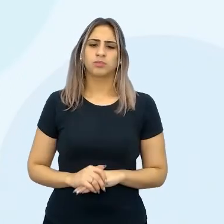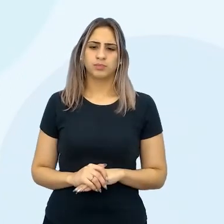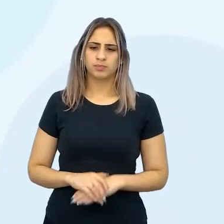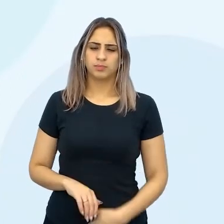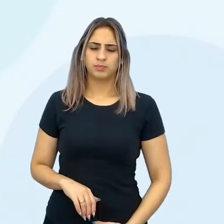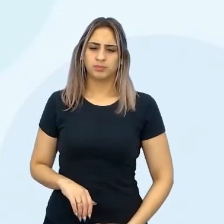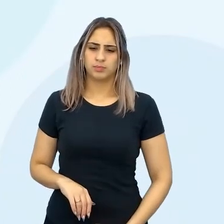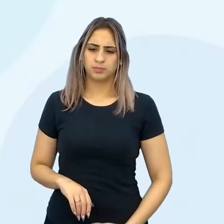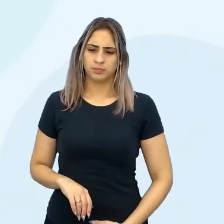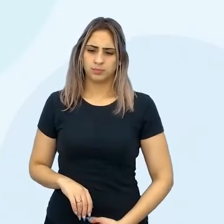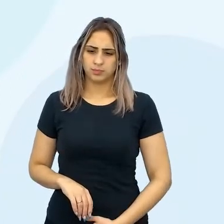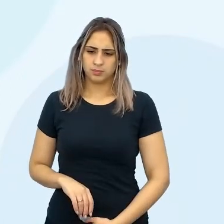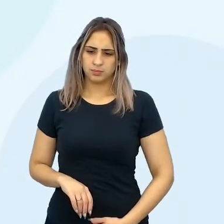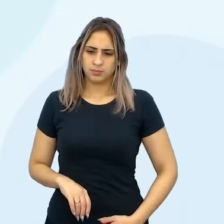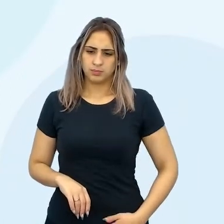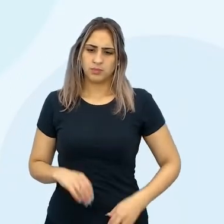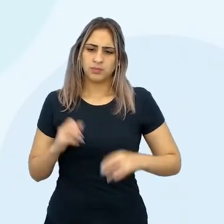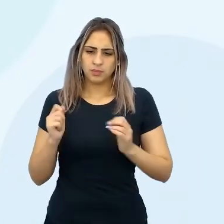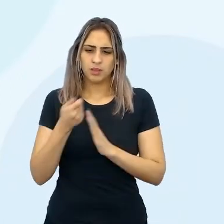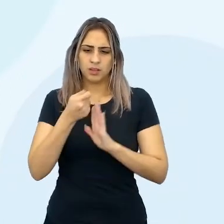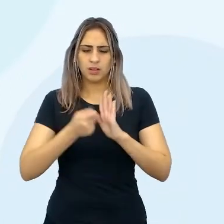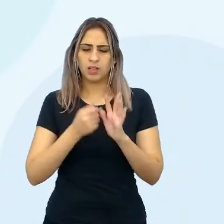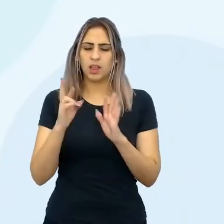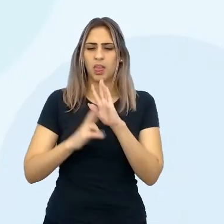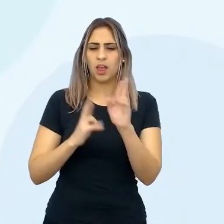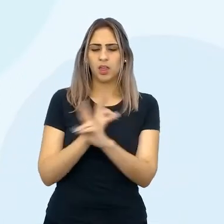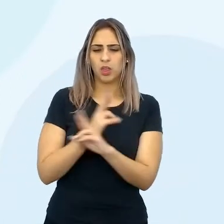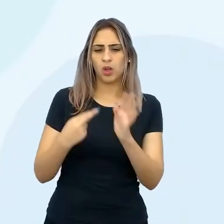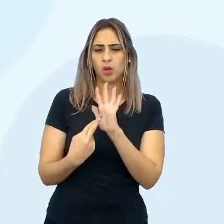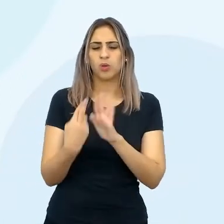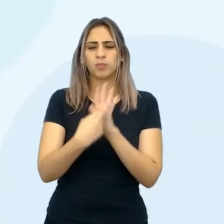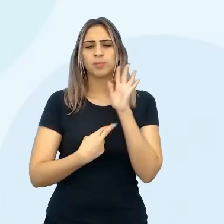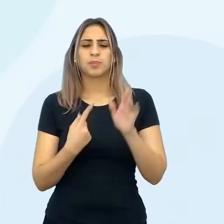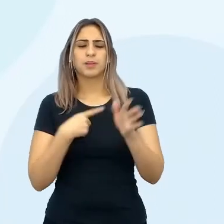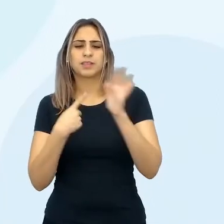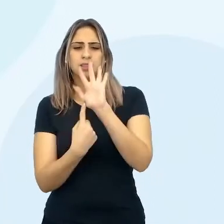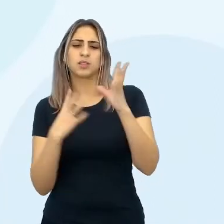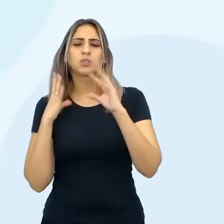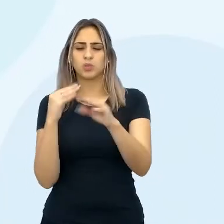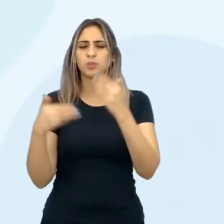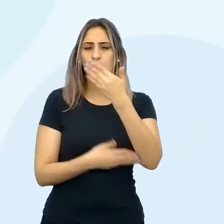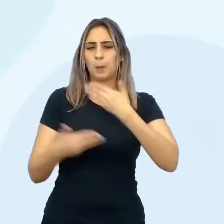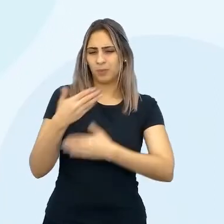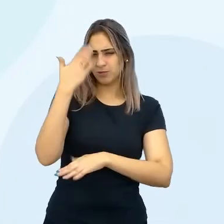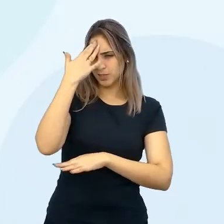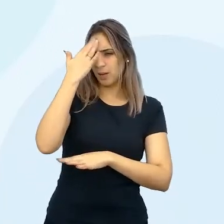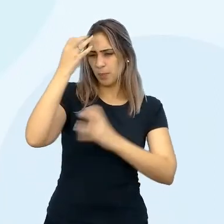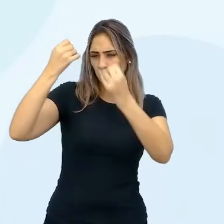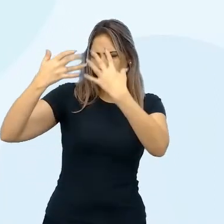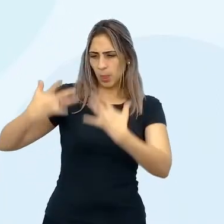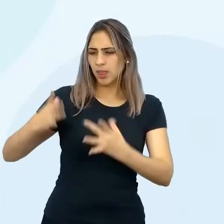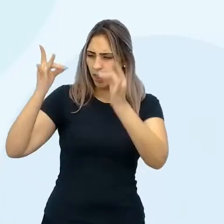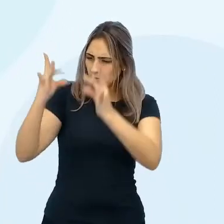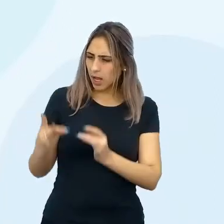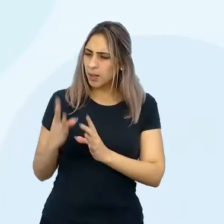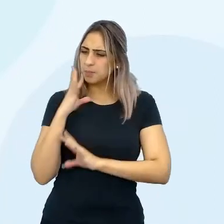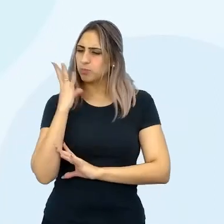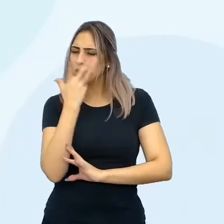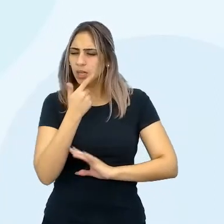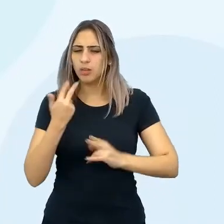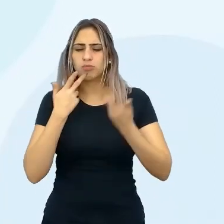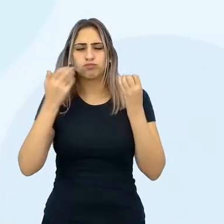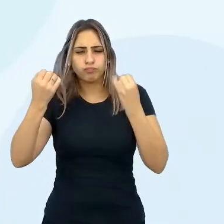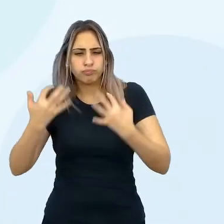Então, vocês podem escrever um relatório, vocês podem fazer uma apresentação, tipo um PowerPoint assim. Vocês podem escrever